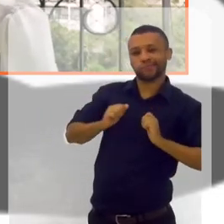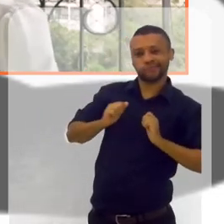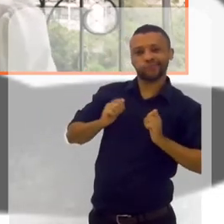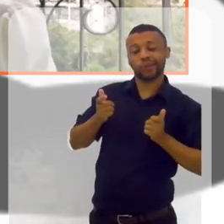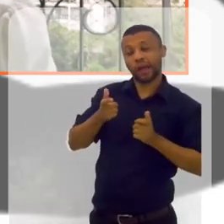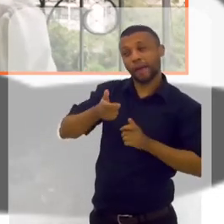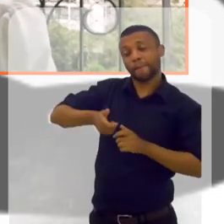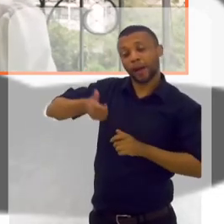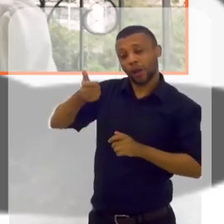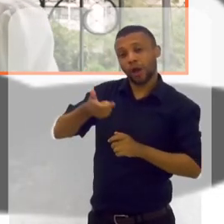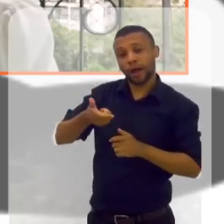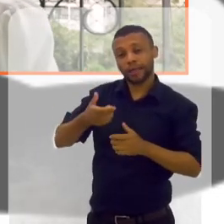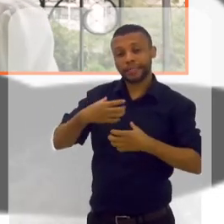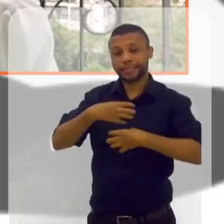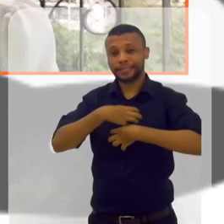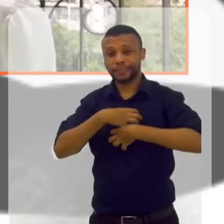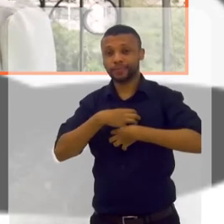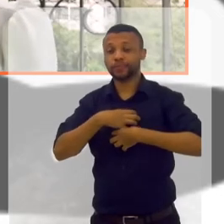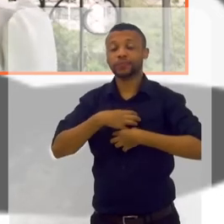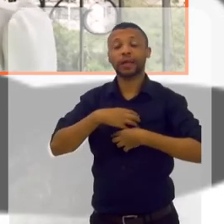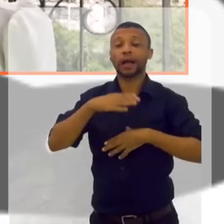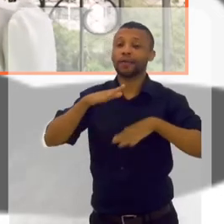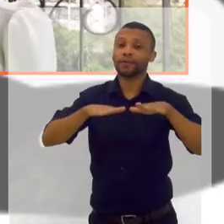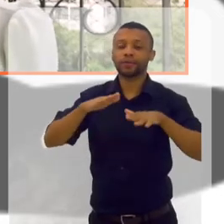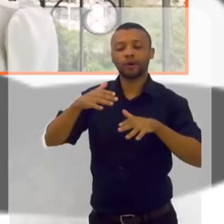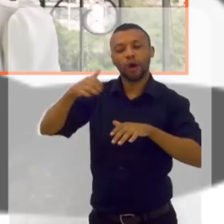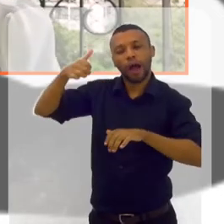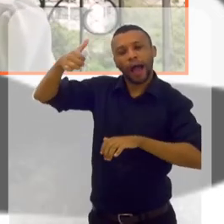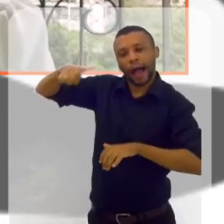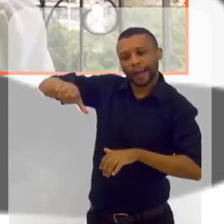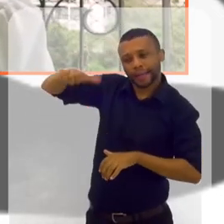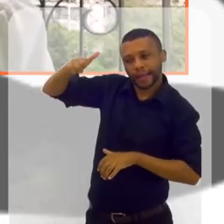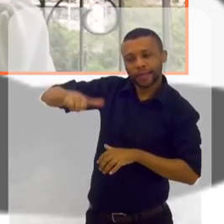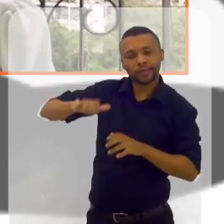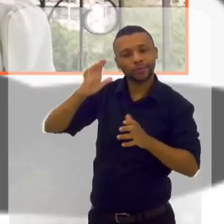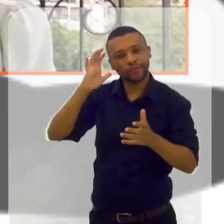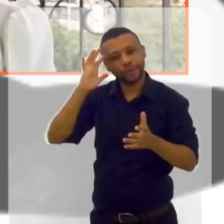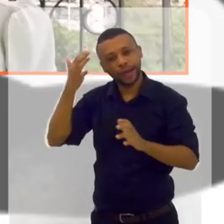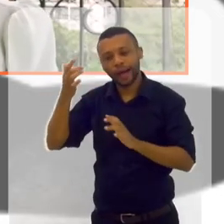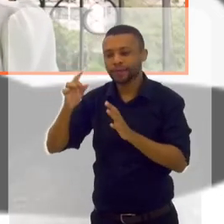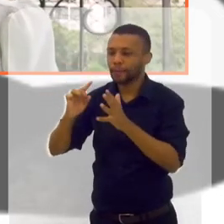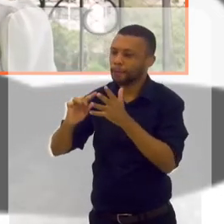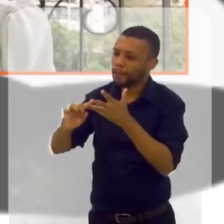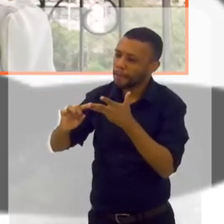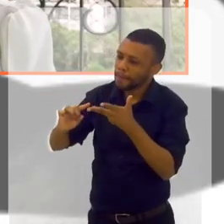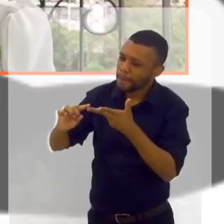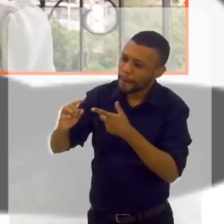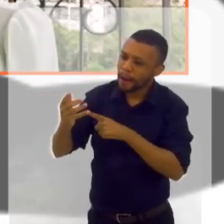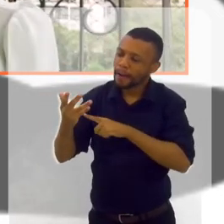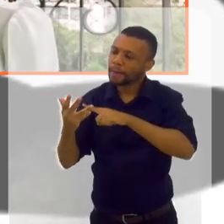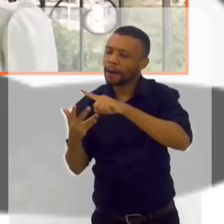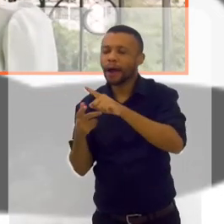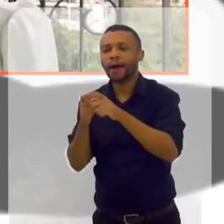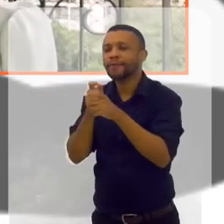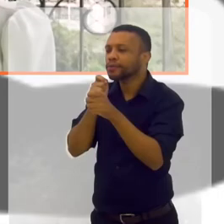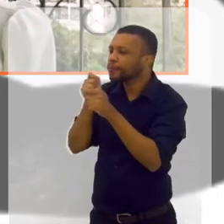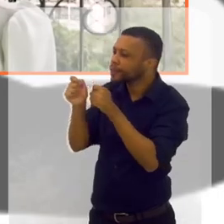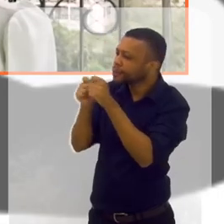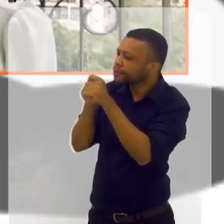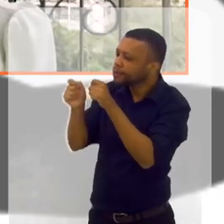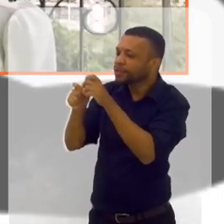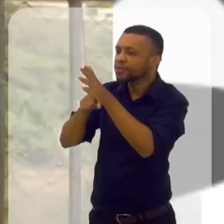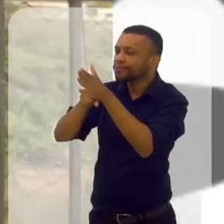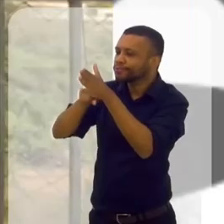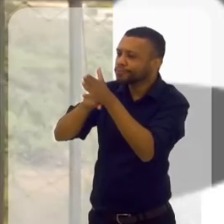ganho maior em relação à tela dor. Então, eu primeiro faço uma, que eu chamo de análise de caso. Eu marco uma análise de caso, eu analiso o caso da pessoa, eu faço uma